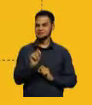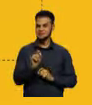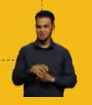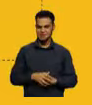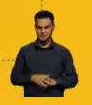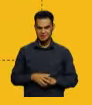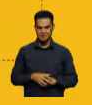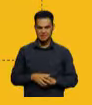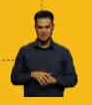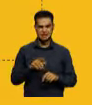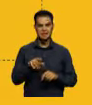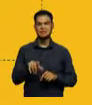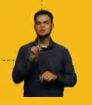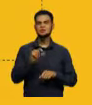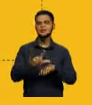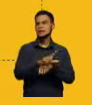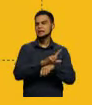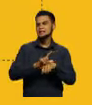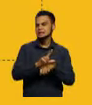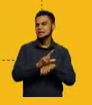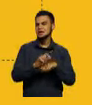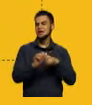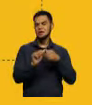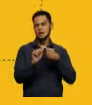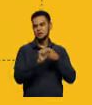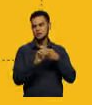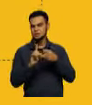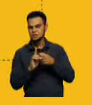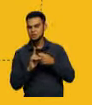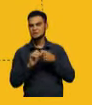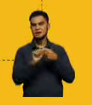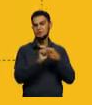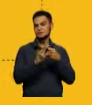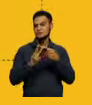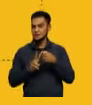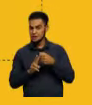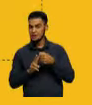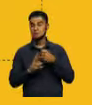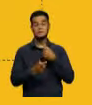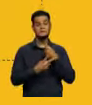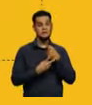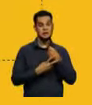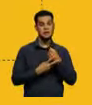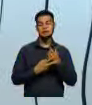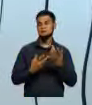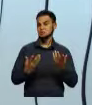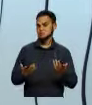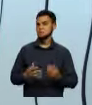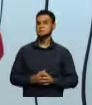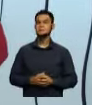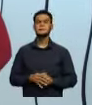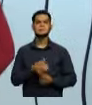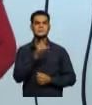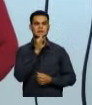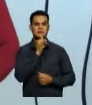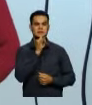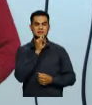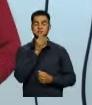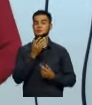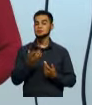lexicais, como adjetivos, adverbios e verbos no imperativo. Por exemplo, doi,